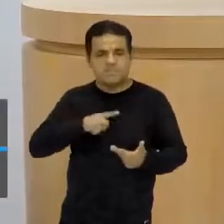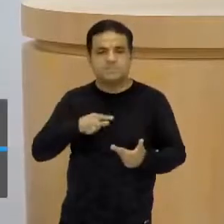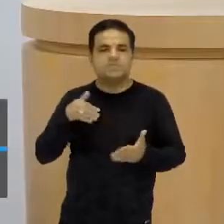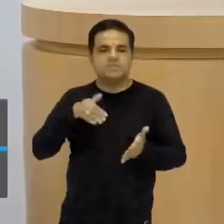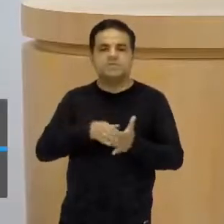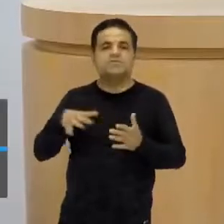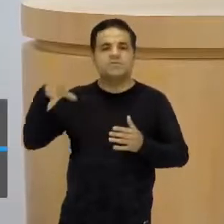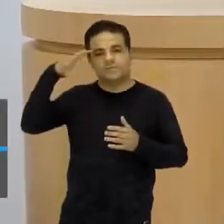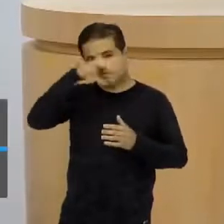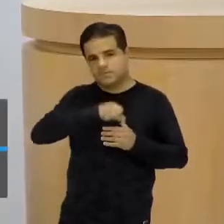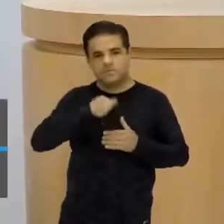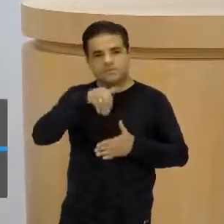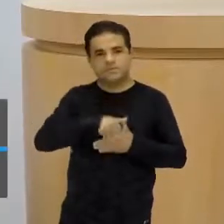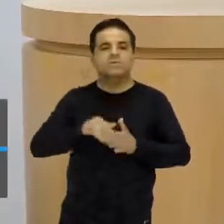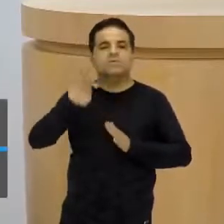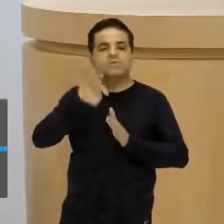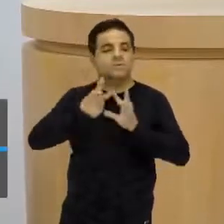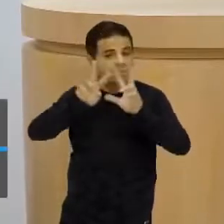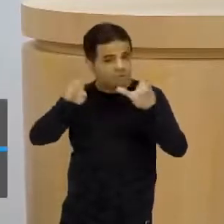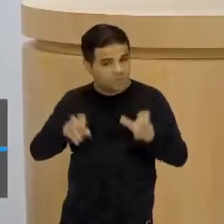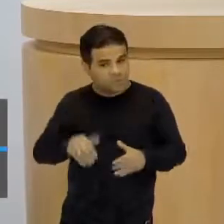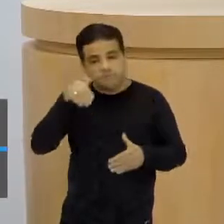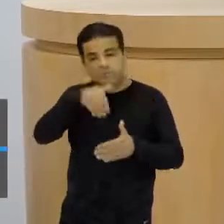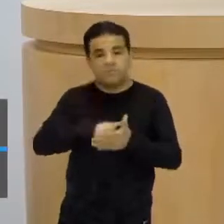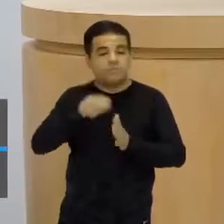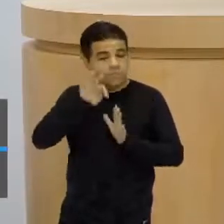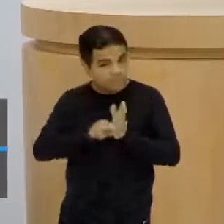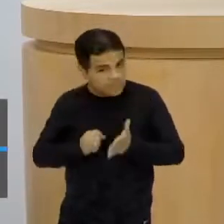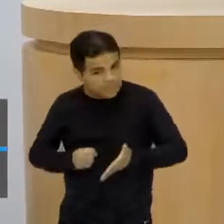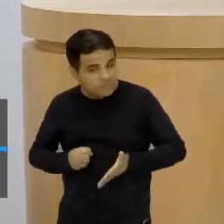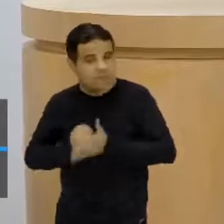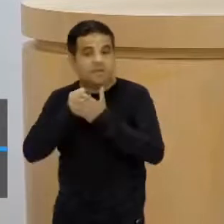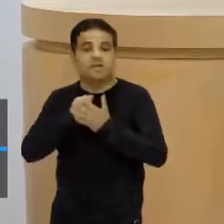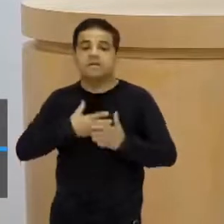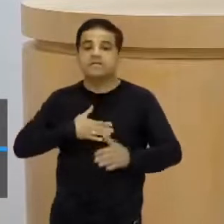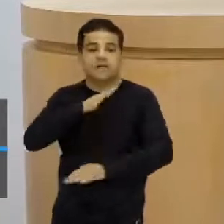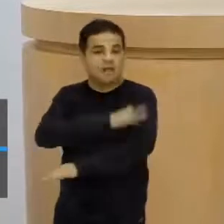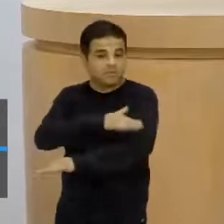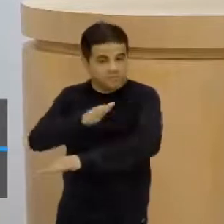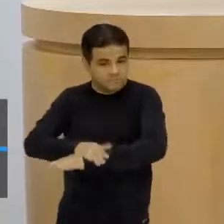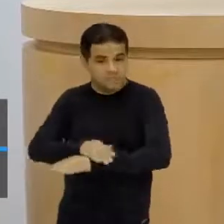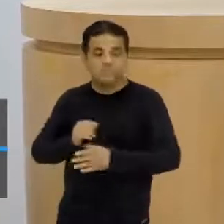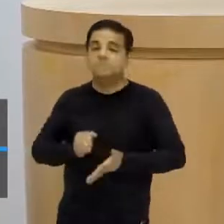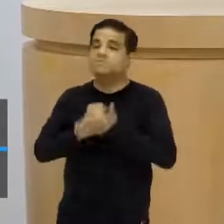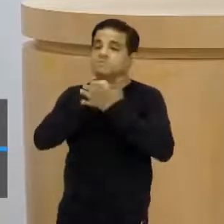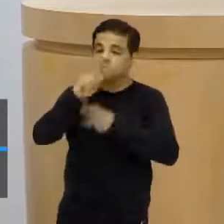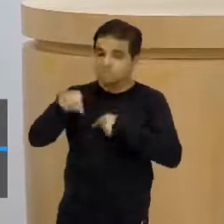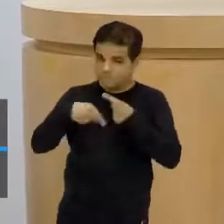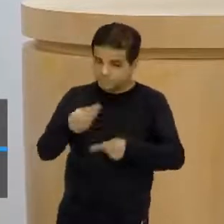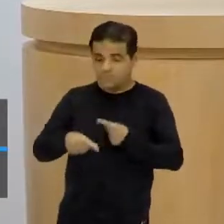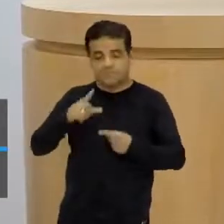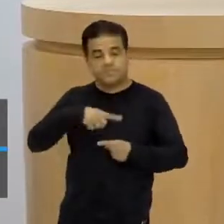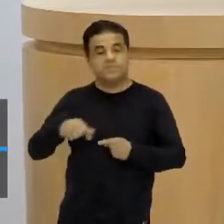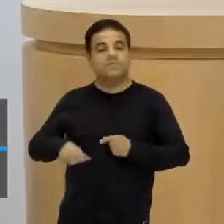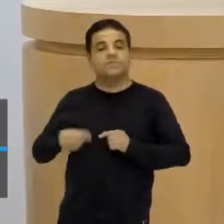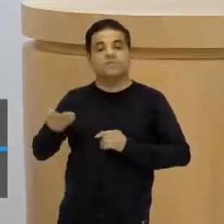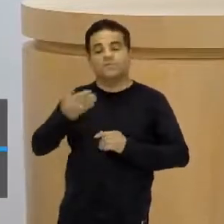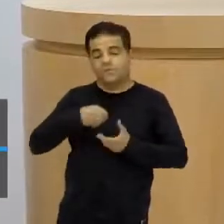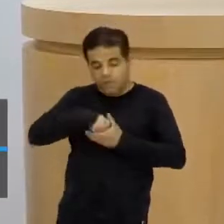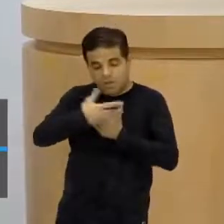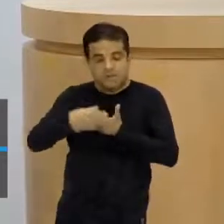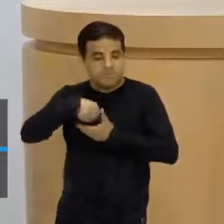aprenderem. Então, eu tenho o tema, dentro desse tema eu vou levantar, então, a minha tese. Levantei a minha tese, venho com os